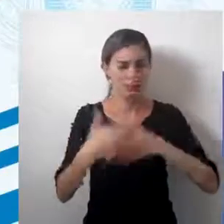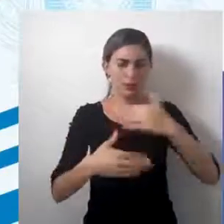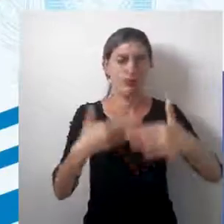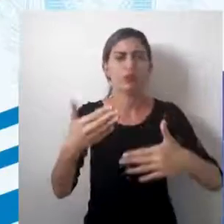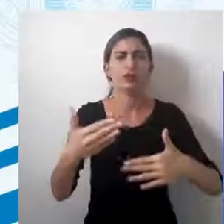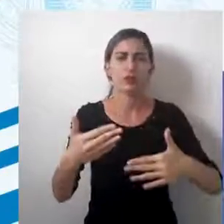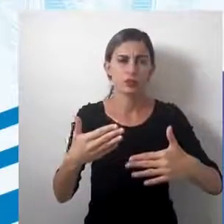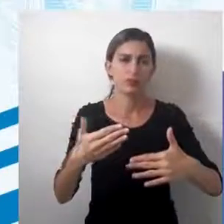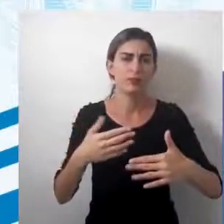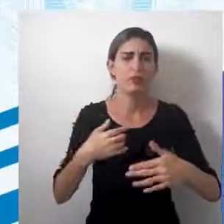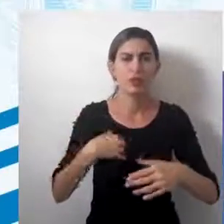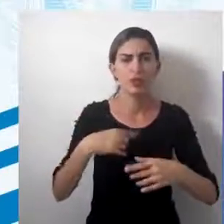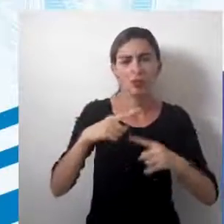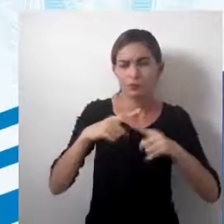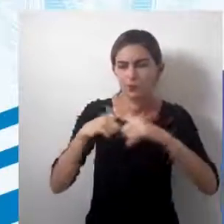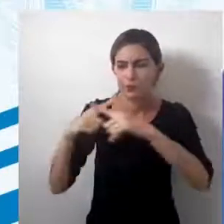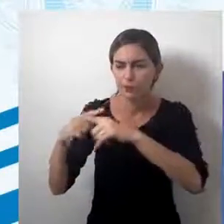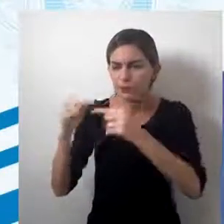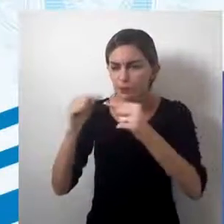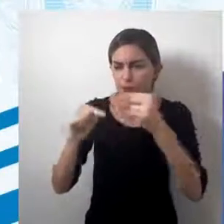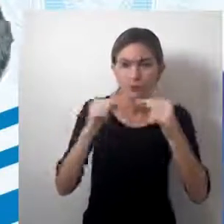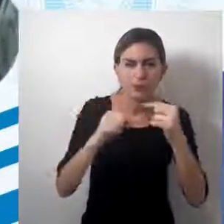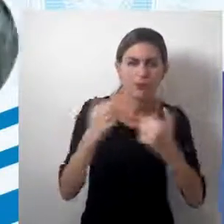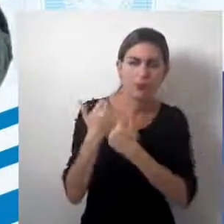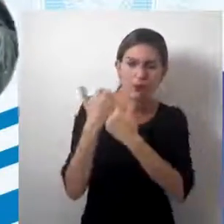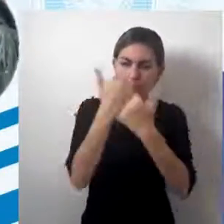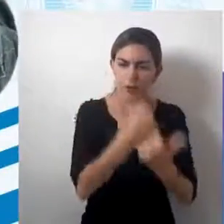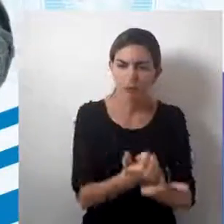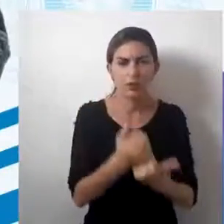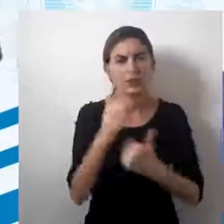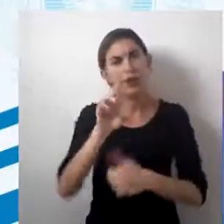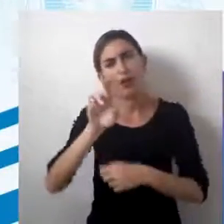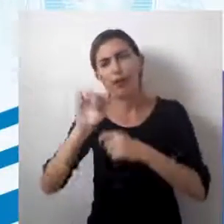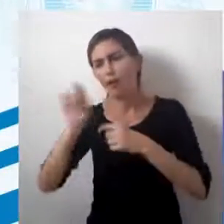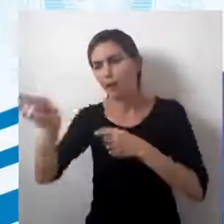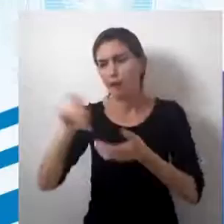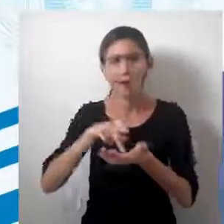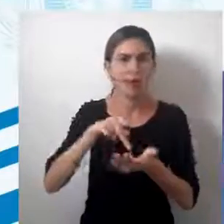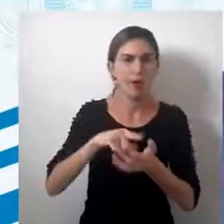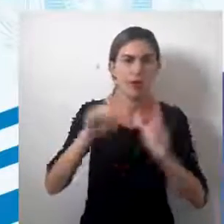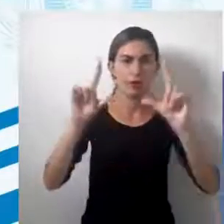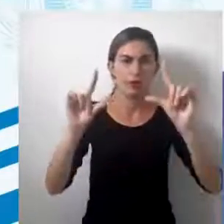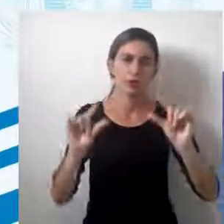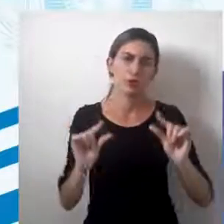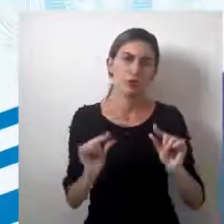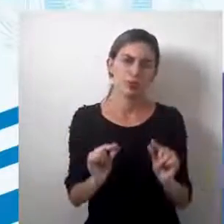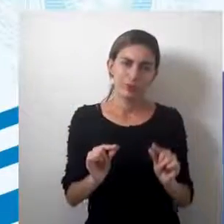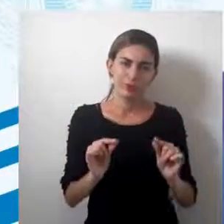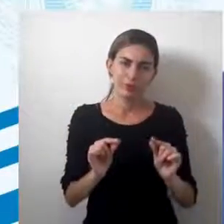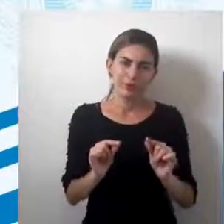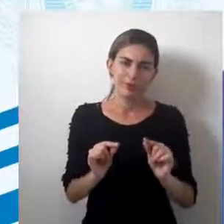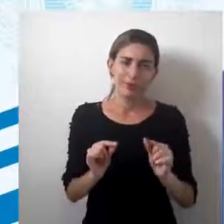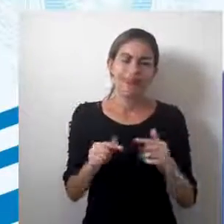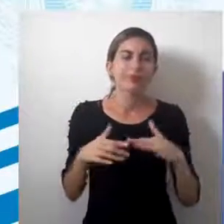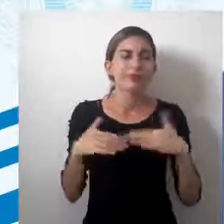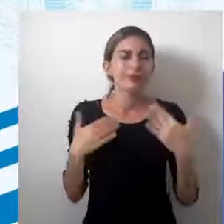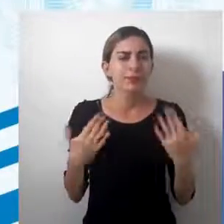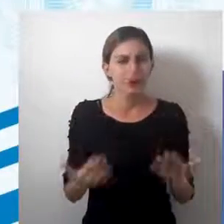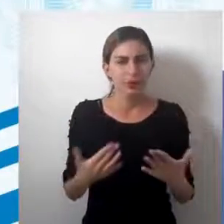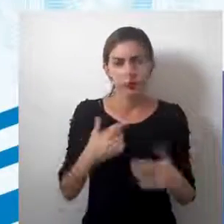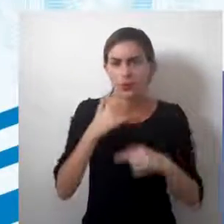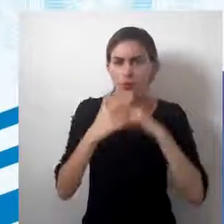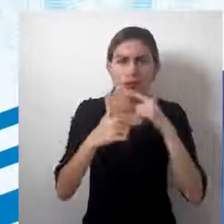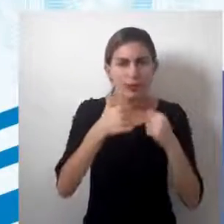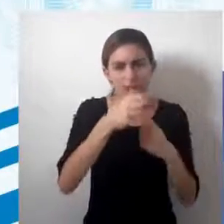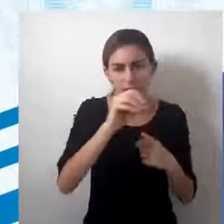tendência é que essas divergências entre o que se representa e o que é real, elas diminuam. Então, não